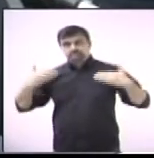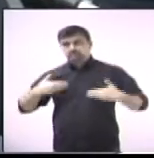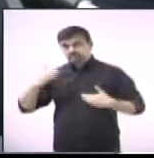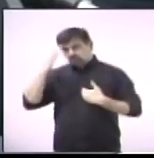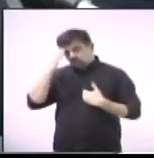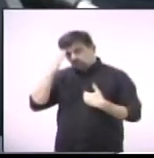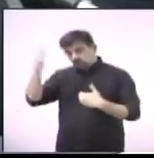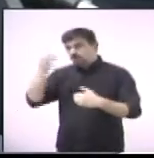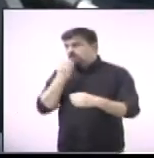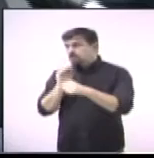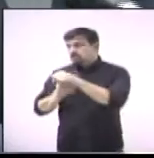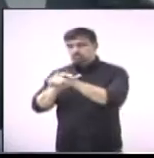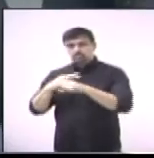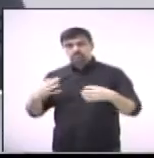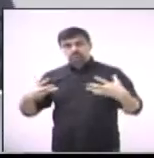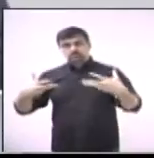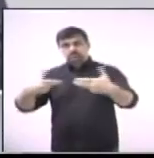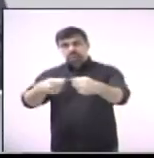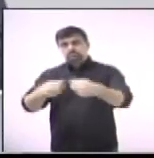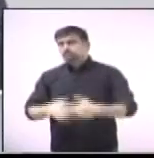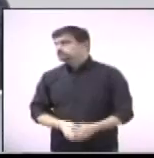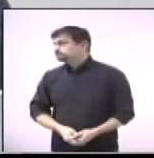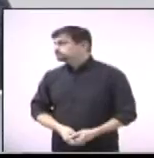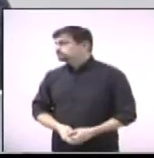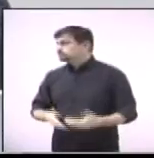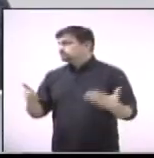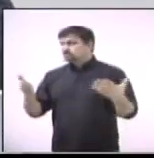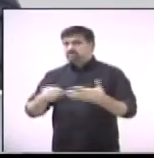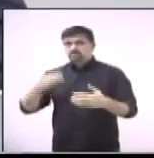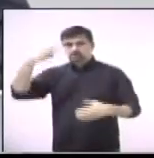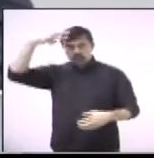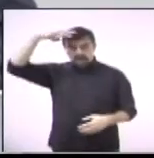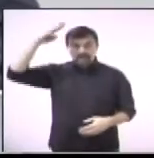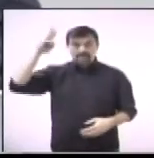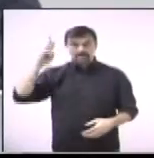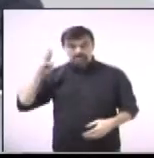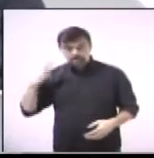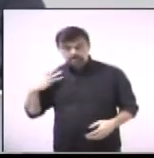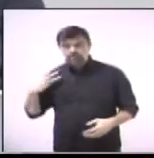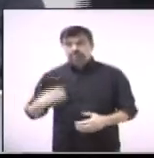senhor presidente, e boa noite a todos. Vereadora Ângela Duarte, com a palavra.